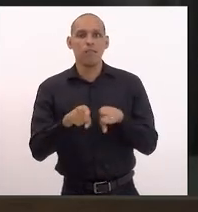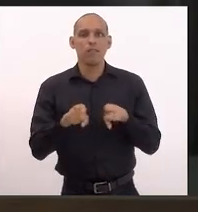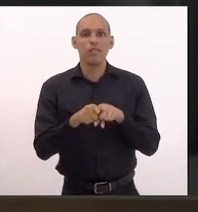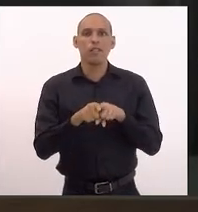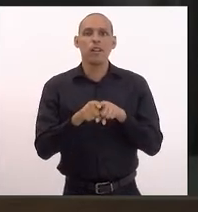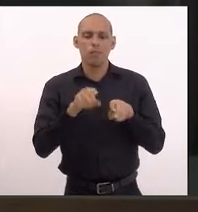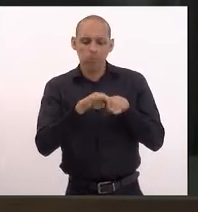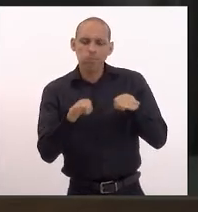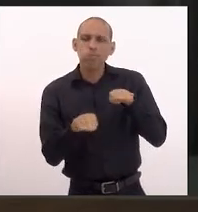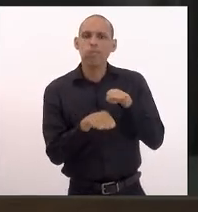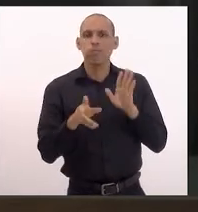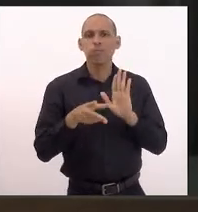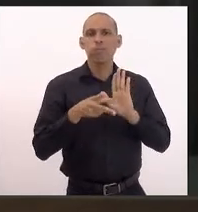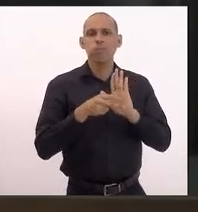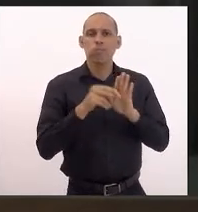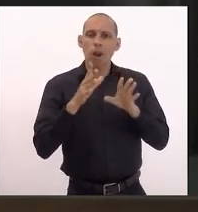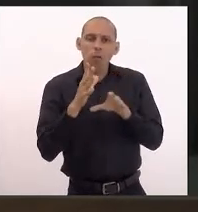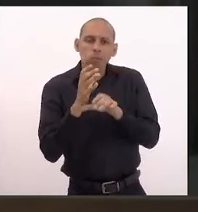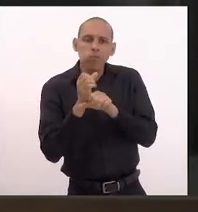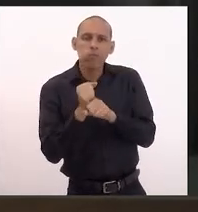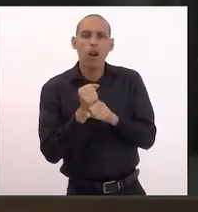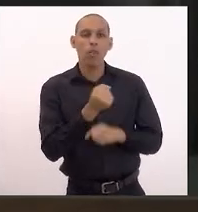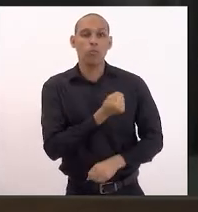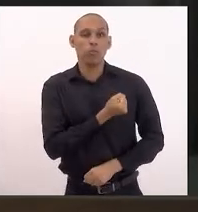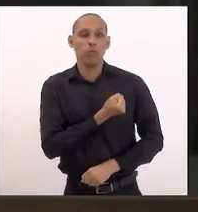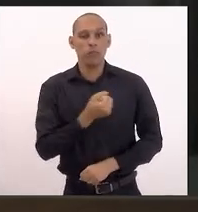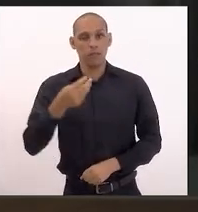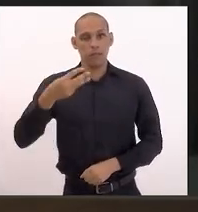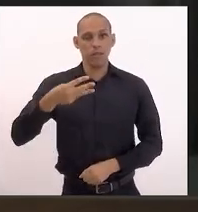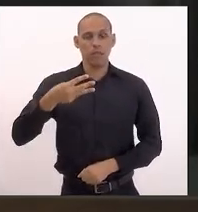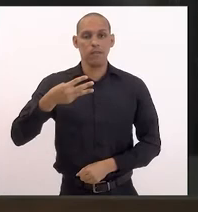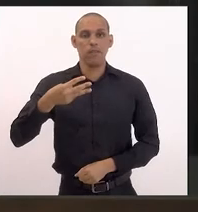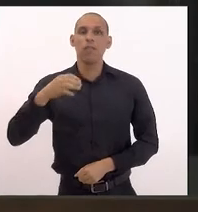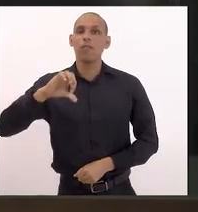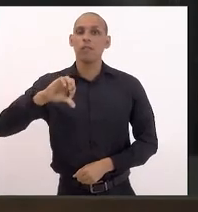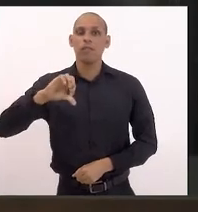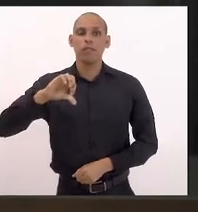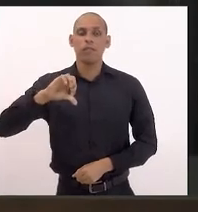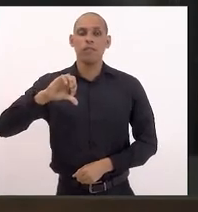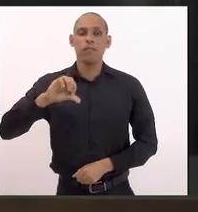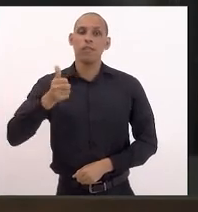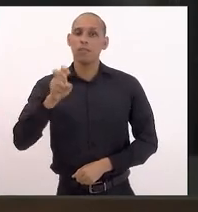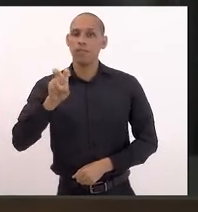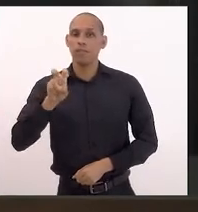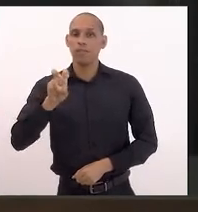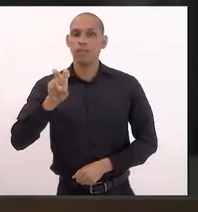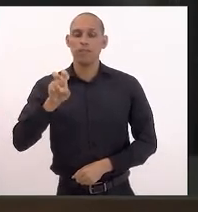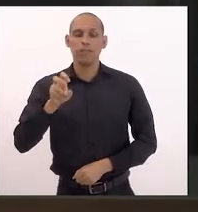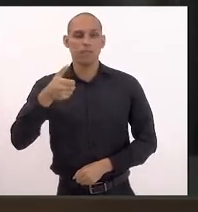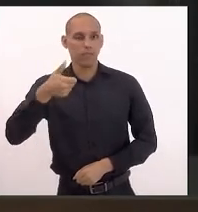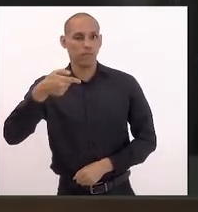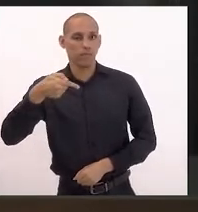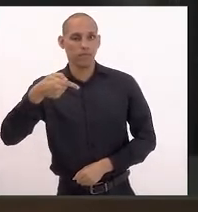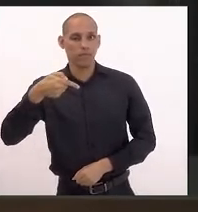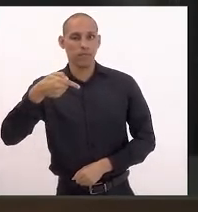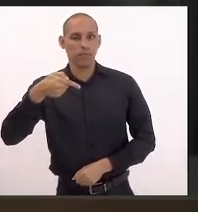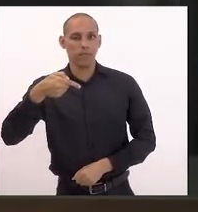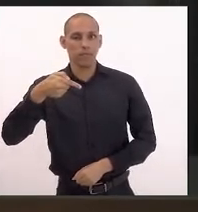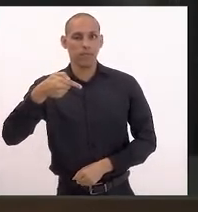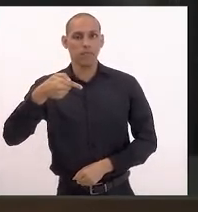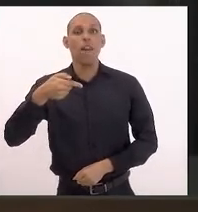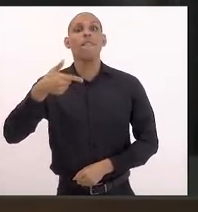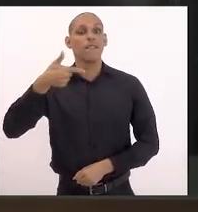aglutinativa às emendas Números 3, 9, 15, 17, 15,